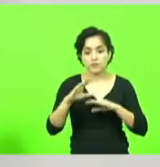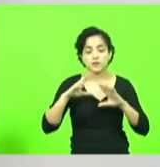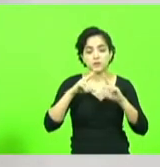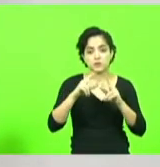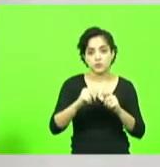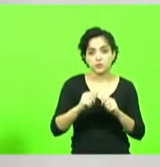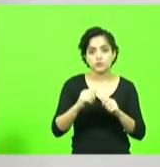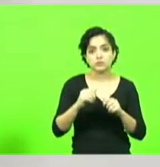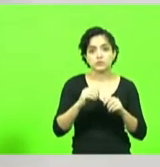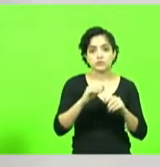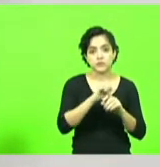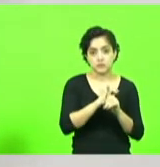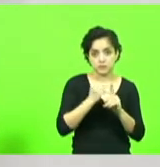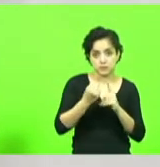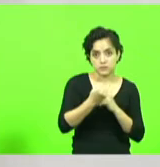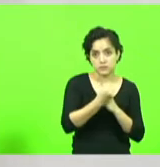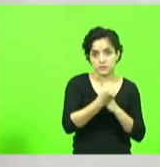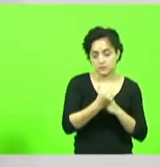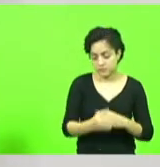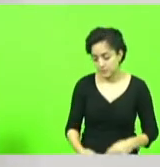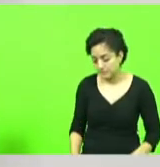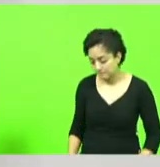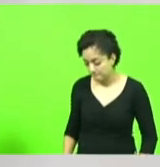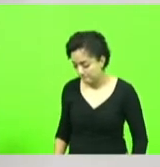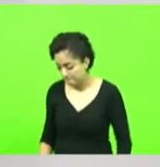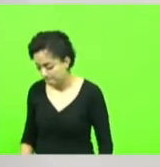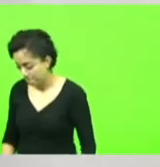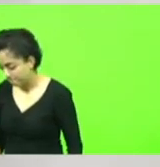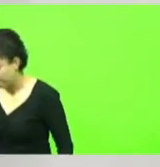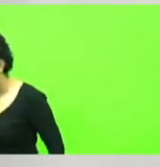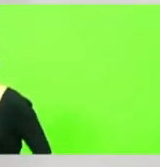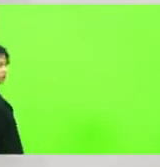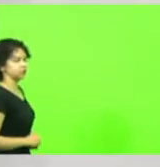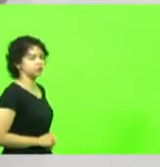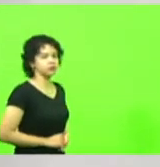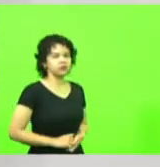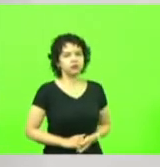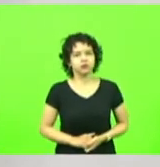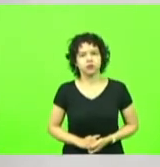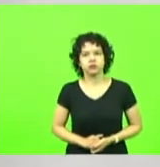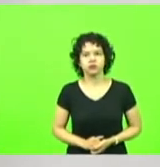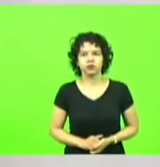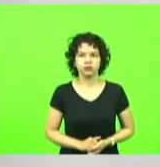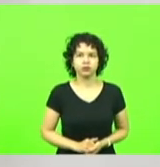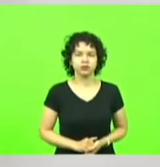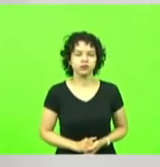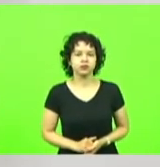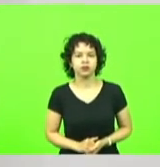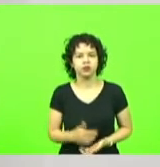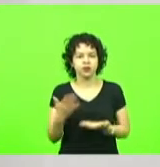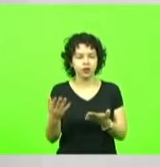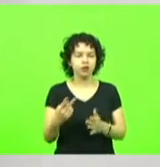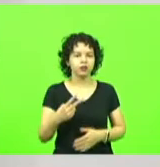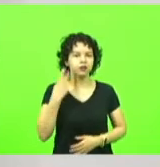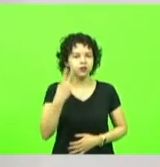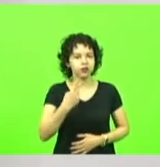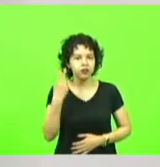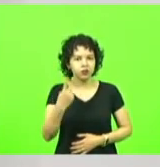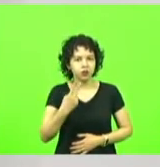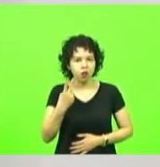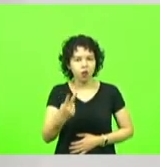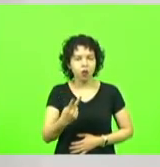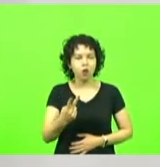sociedade tem de problema mais próximo ela passa ao vereador que depois